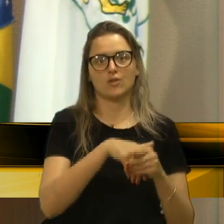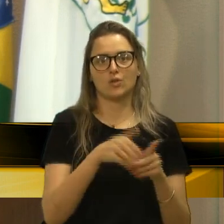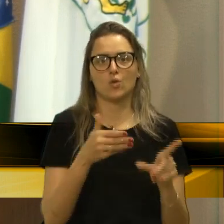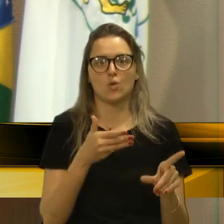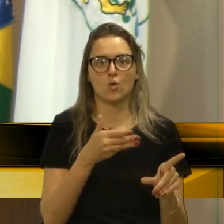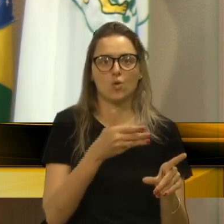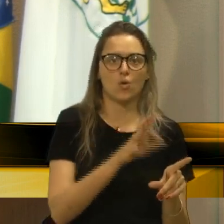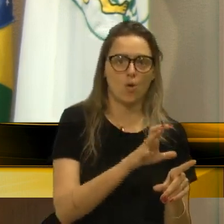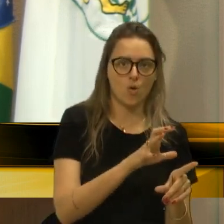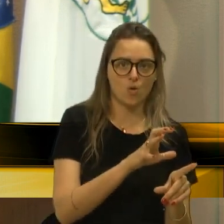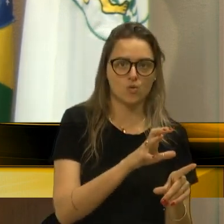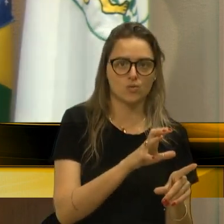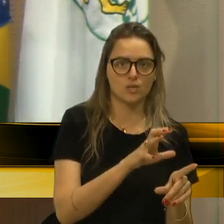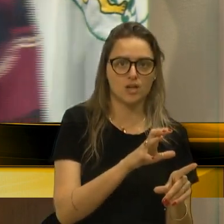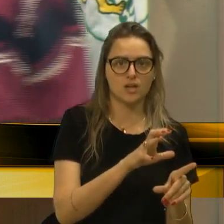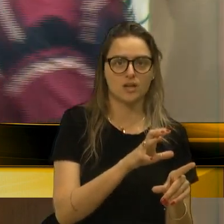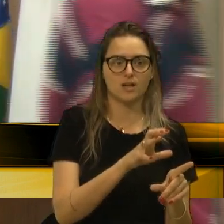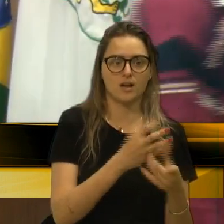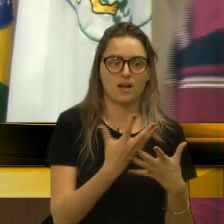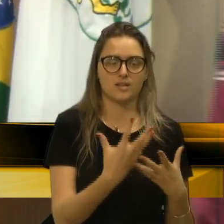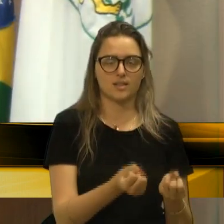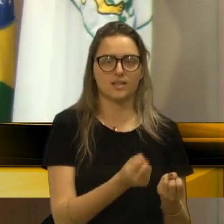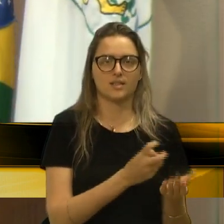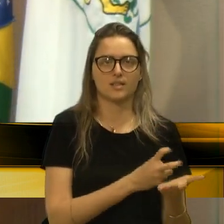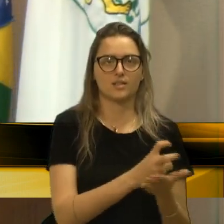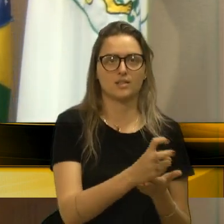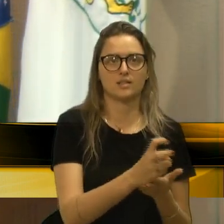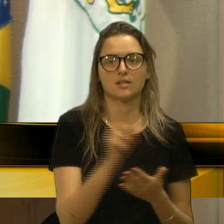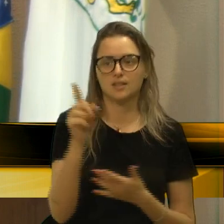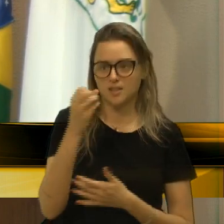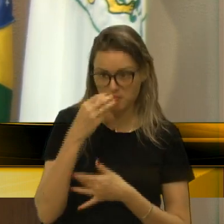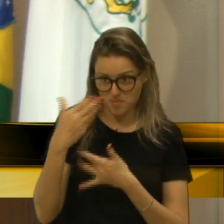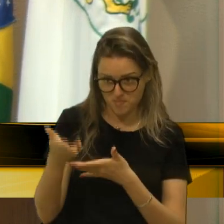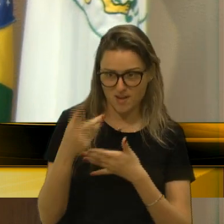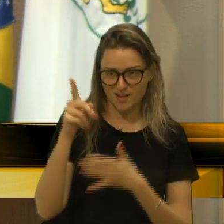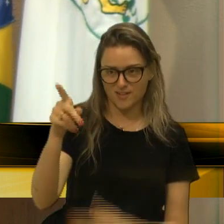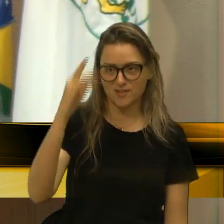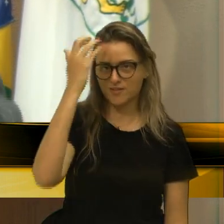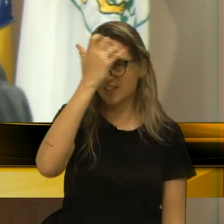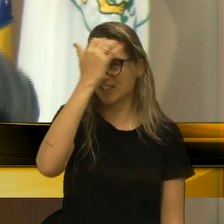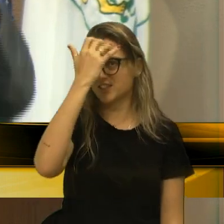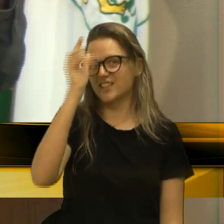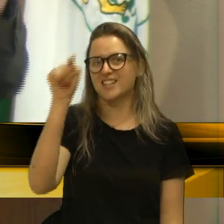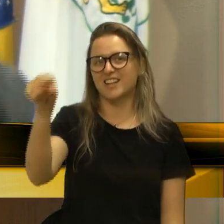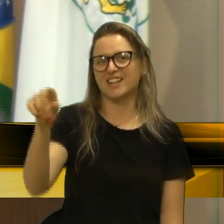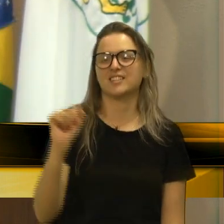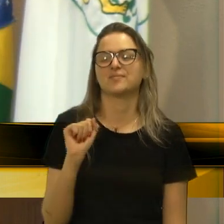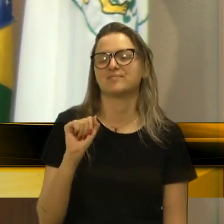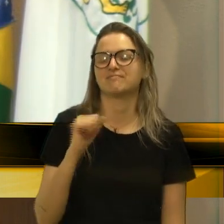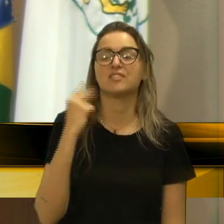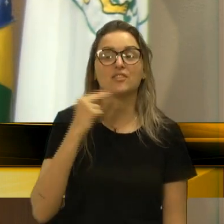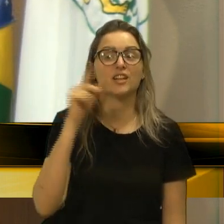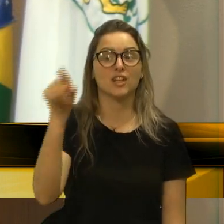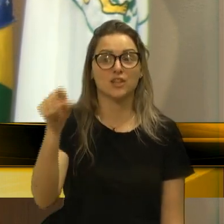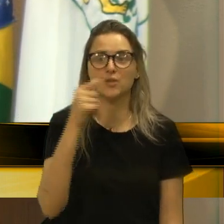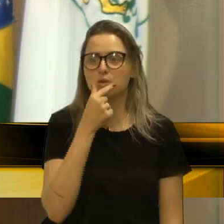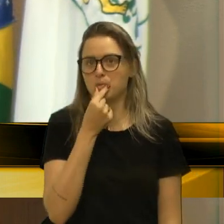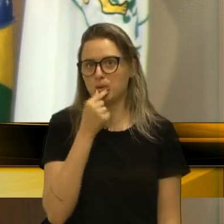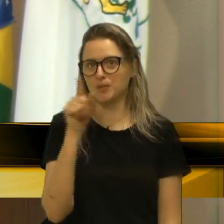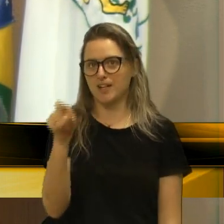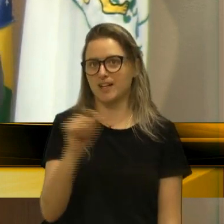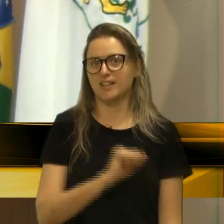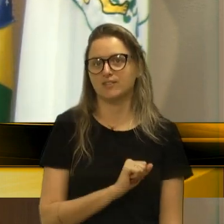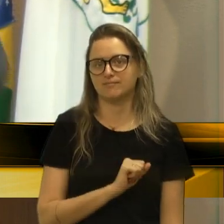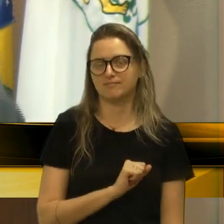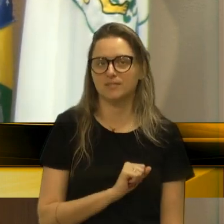admissibilidade, então é do lado do Guerra. Bem-vindo, vereadora de Ló. Bem-vindo, vereador Beltrão.